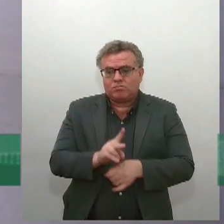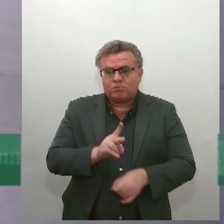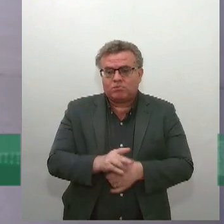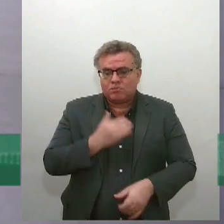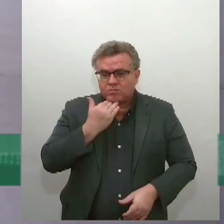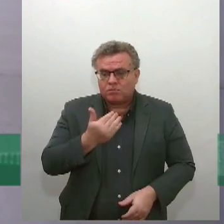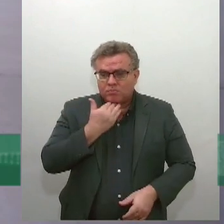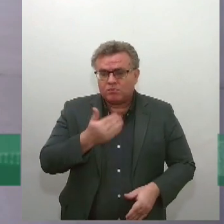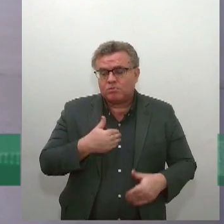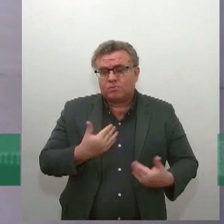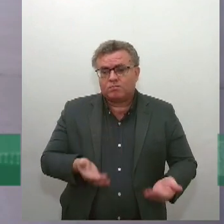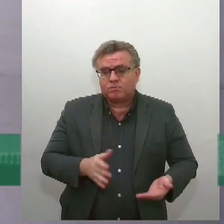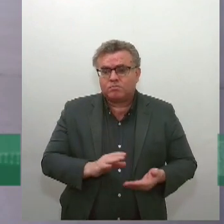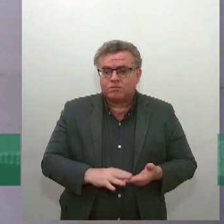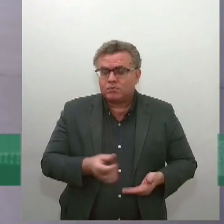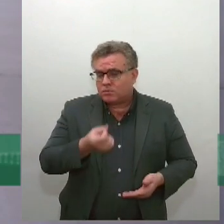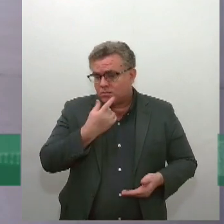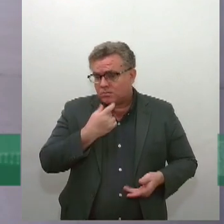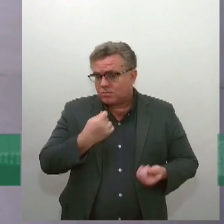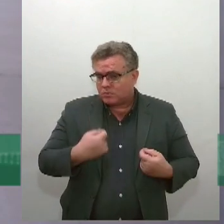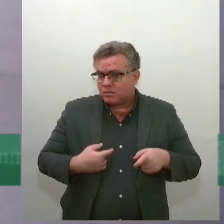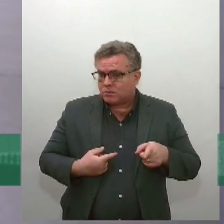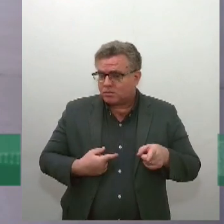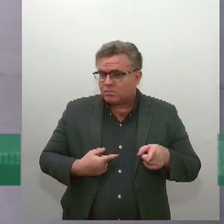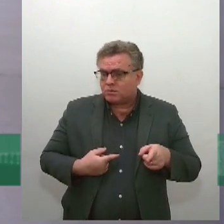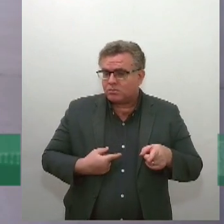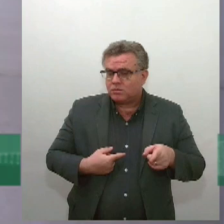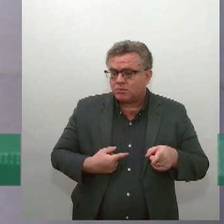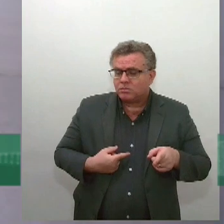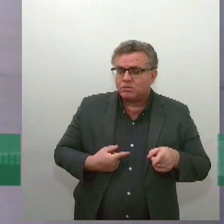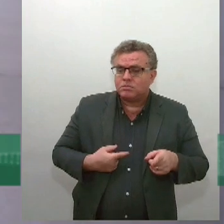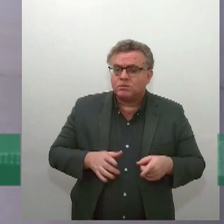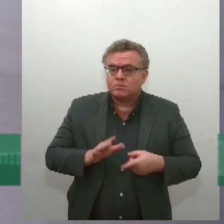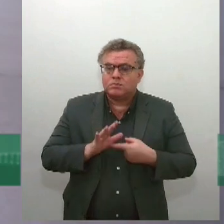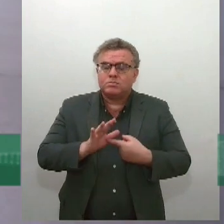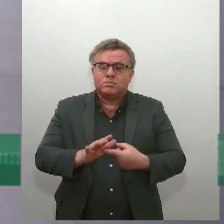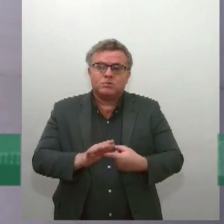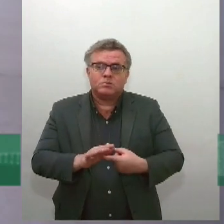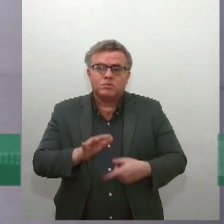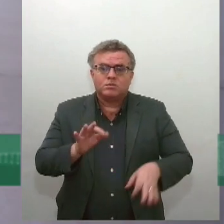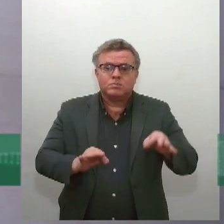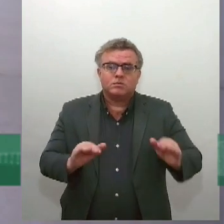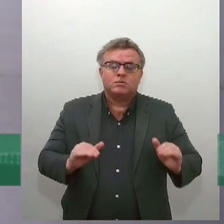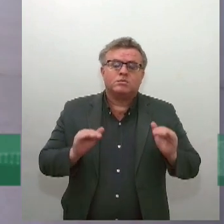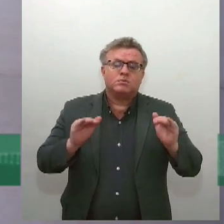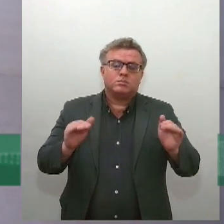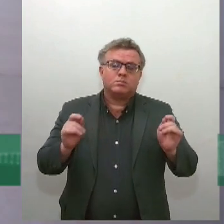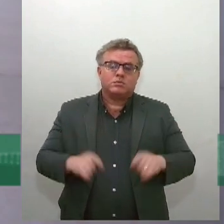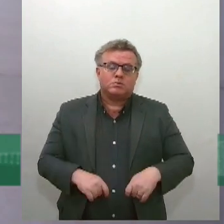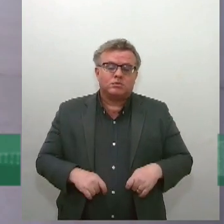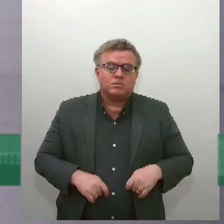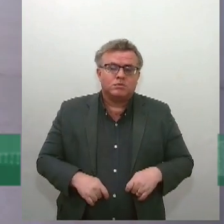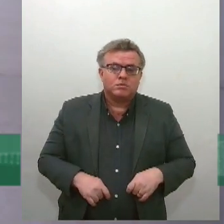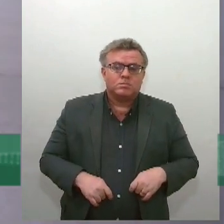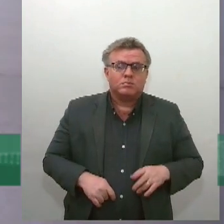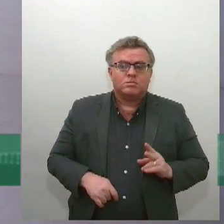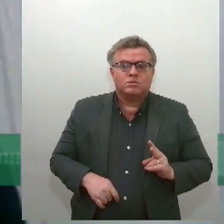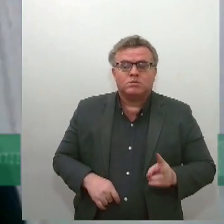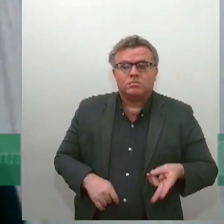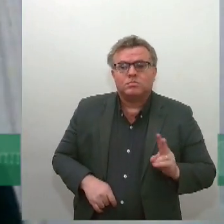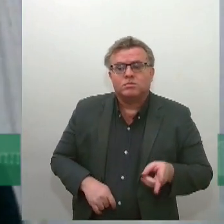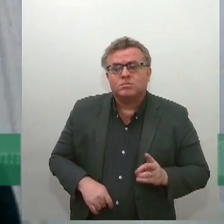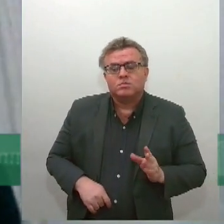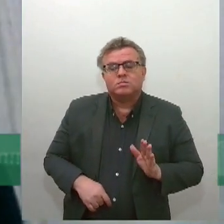aquele medicamento. Isso existe também no âmbito do Supremo Tribunal Federal. O que esse trecho que você leu, ele